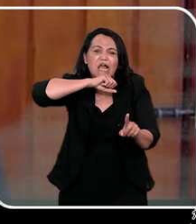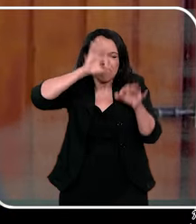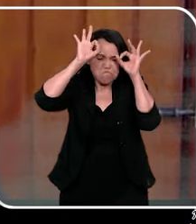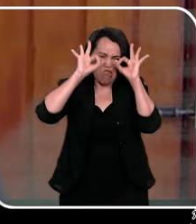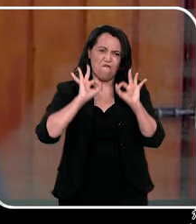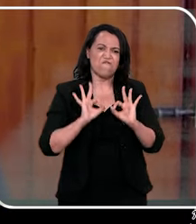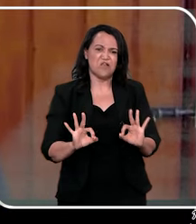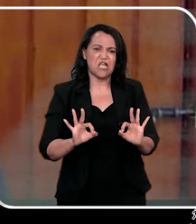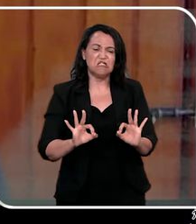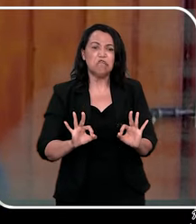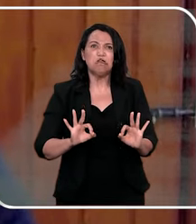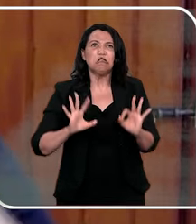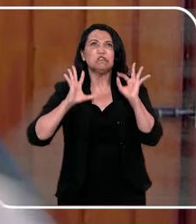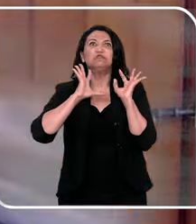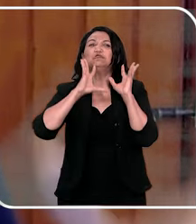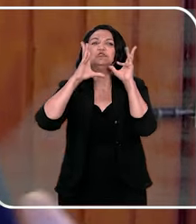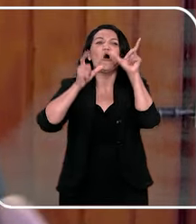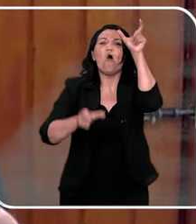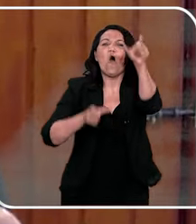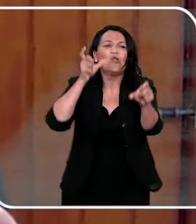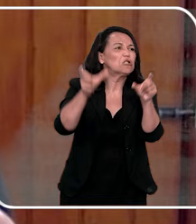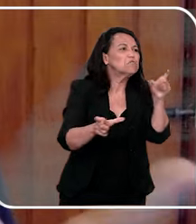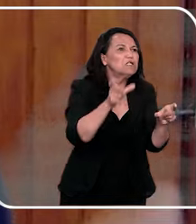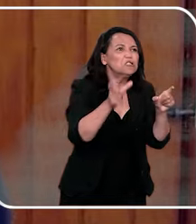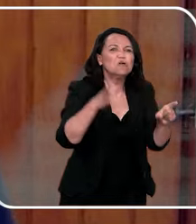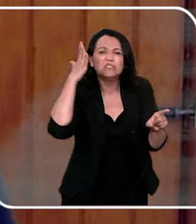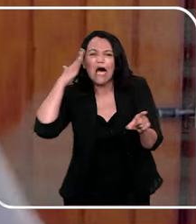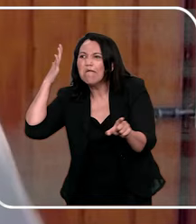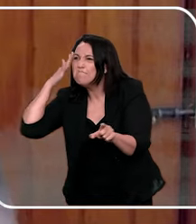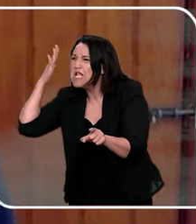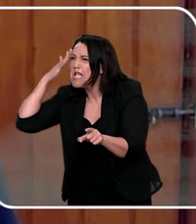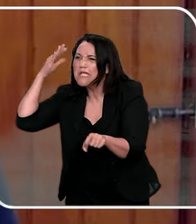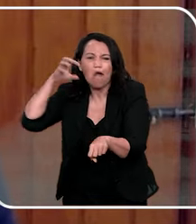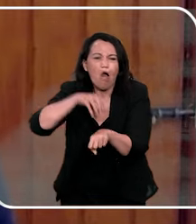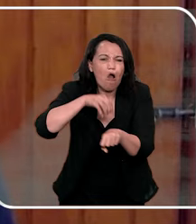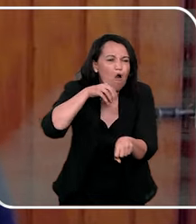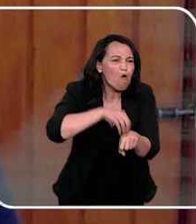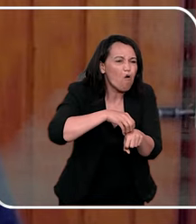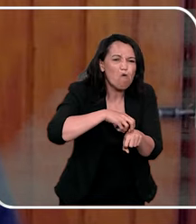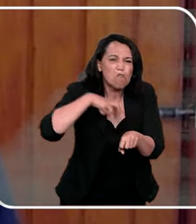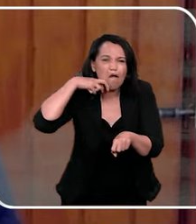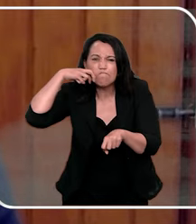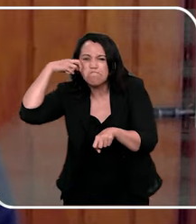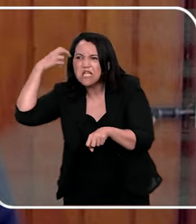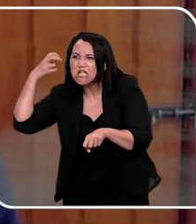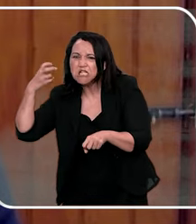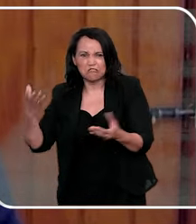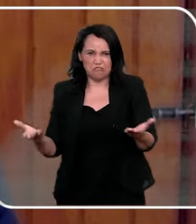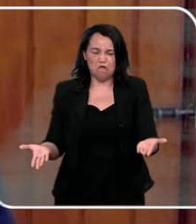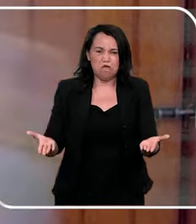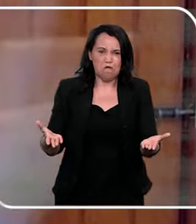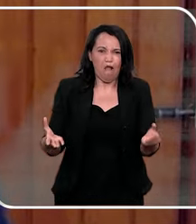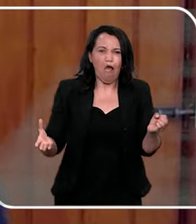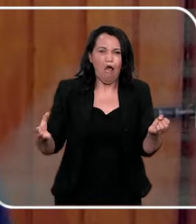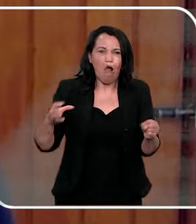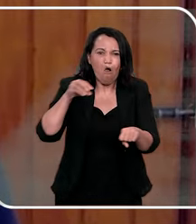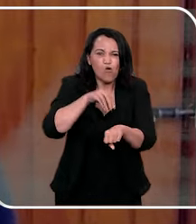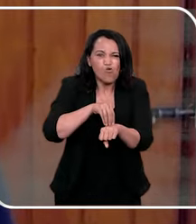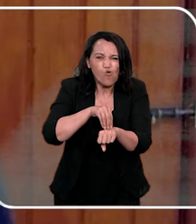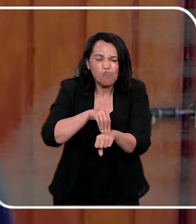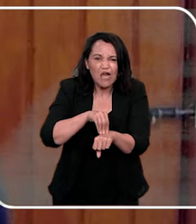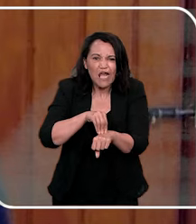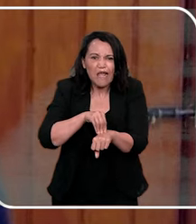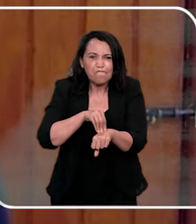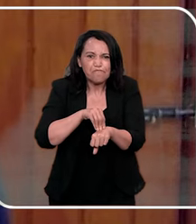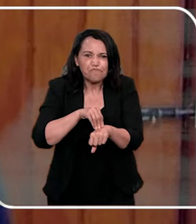seu pai perfeito, e isso vazar para todo mundo, então, assim, a vergonha e a culpa, medo e insegurança também,